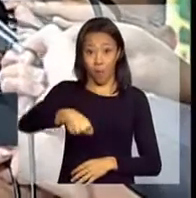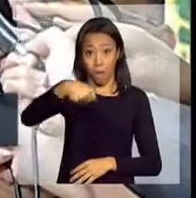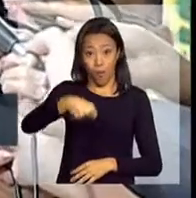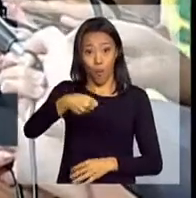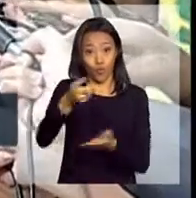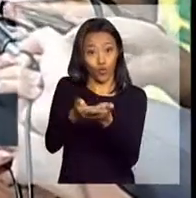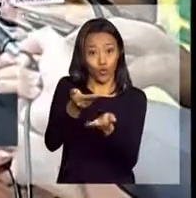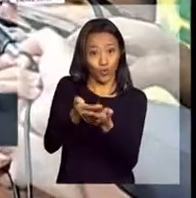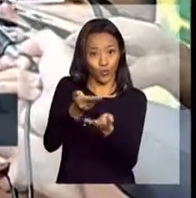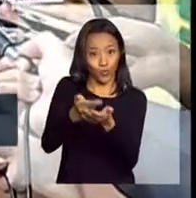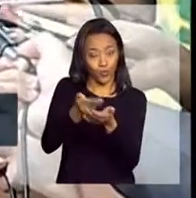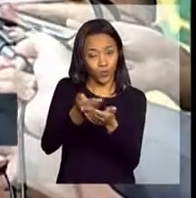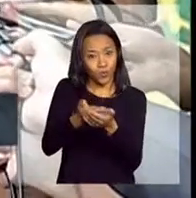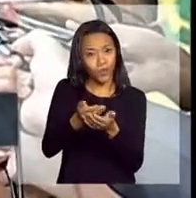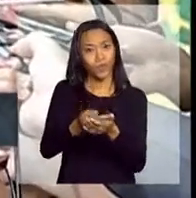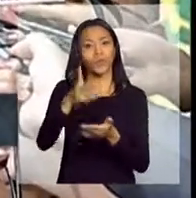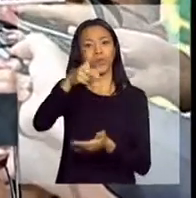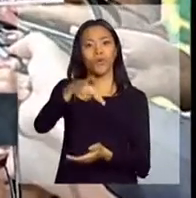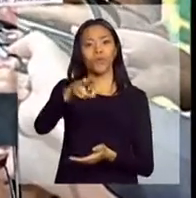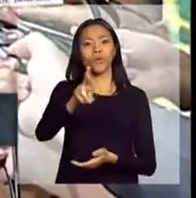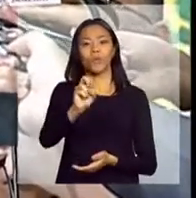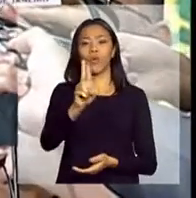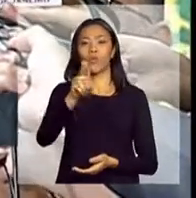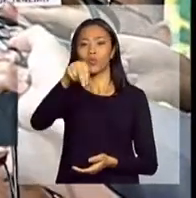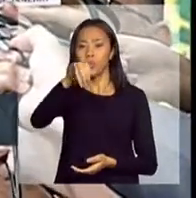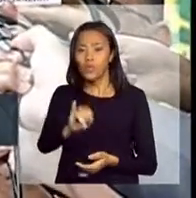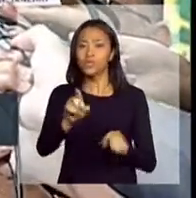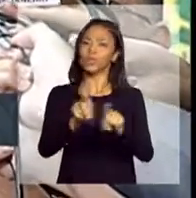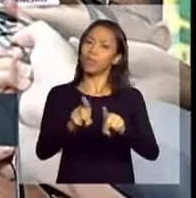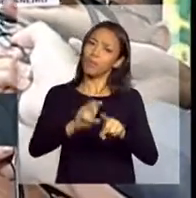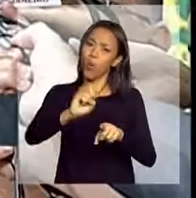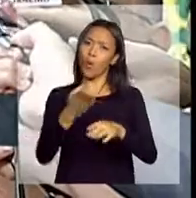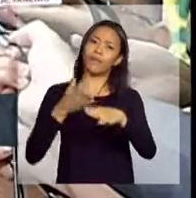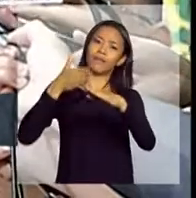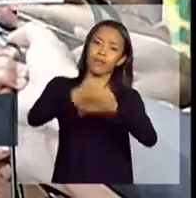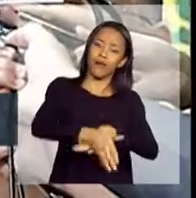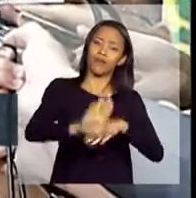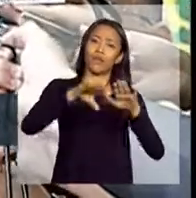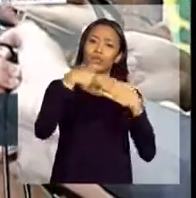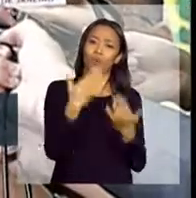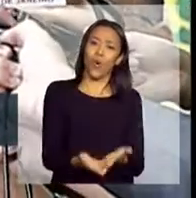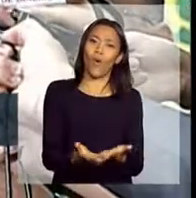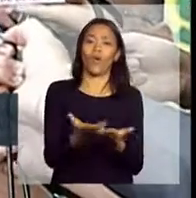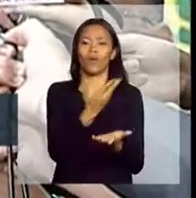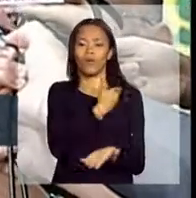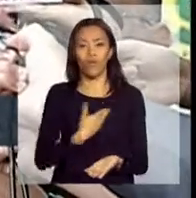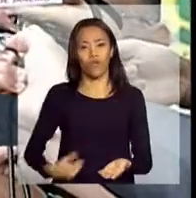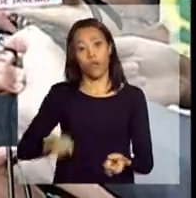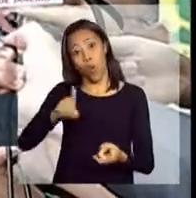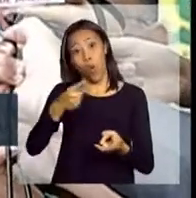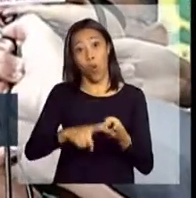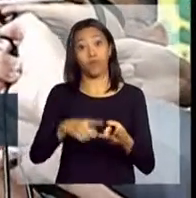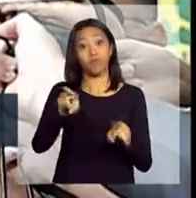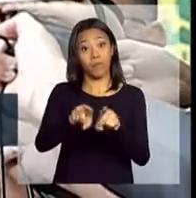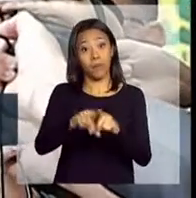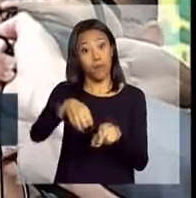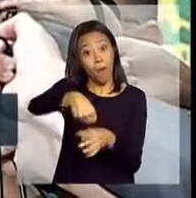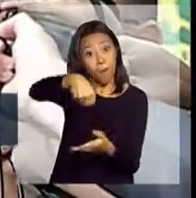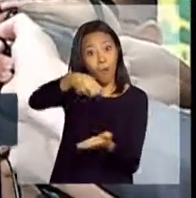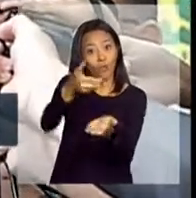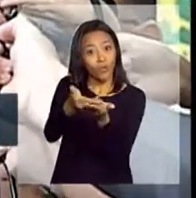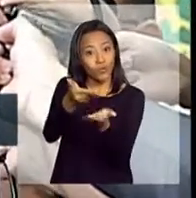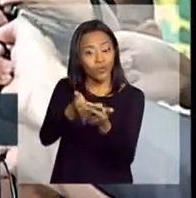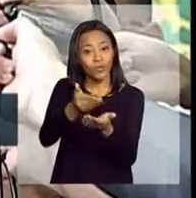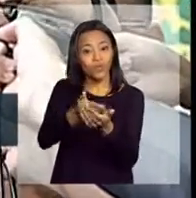financiamento do FIES, ou entrar pela escola pública nas cotas, ou pegar uma bolsa do Ciências Sem Fronteiras, porque o critério para